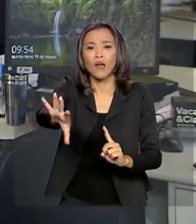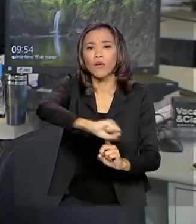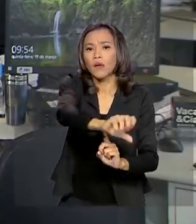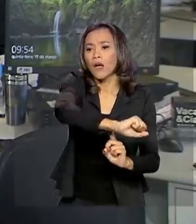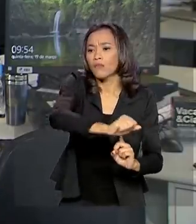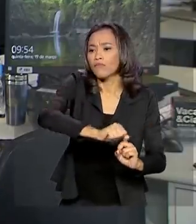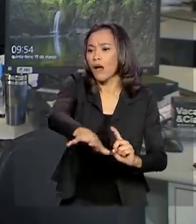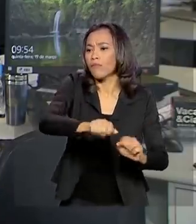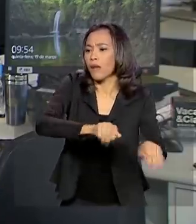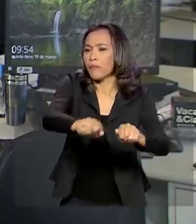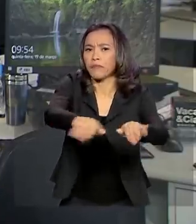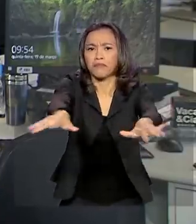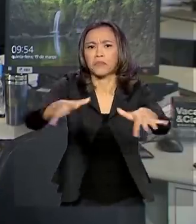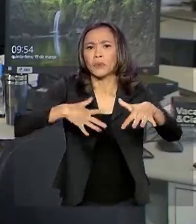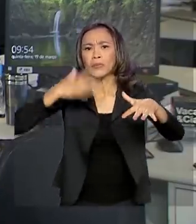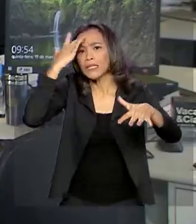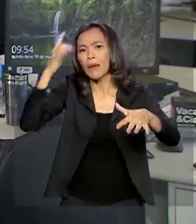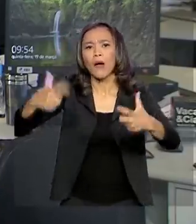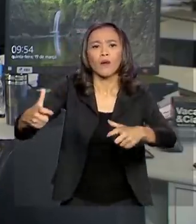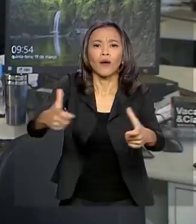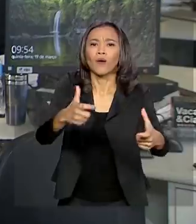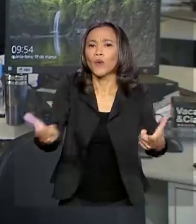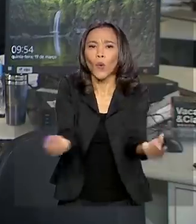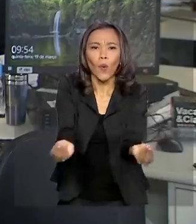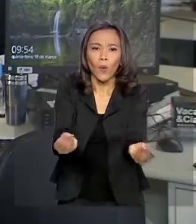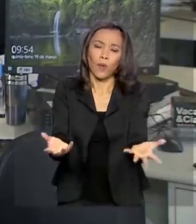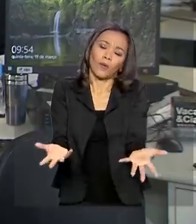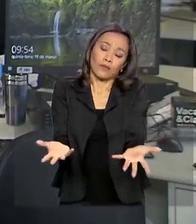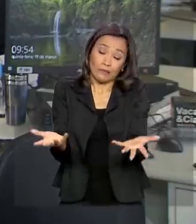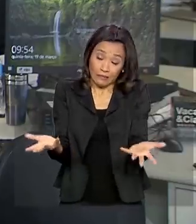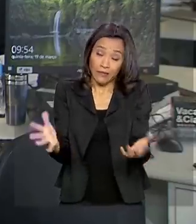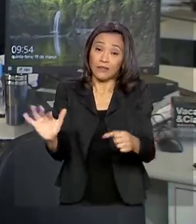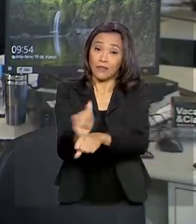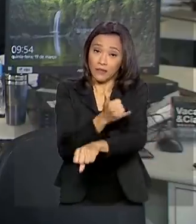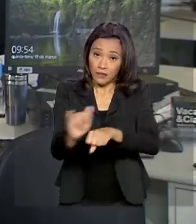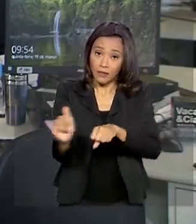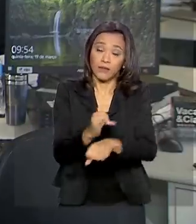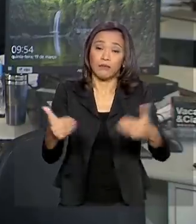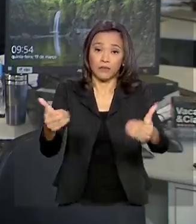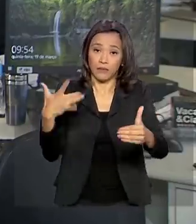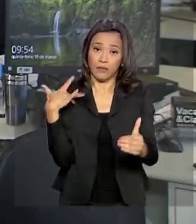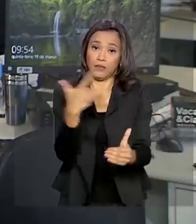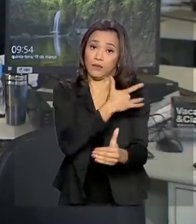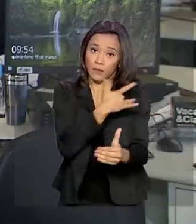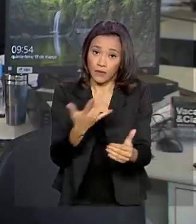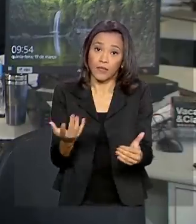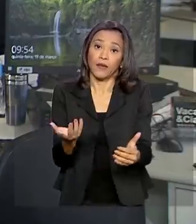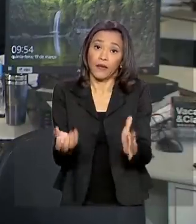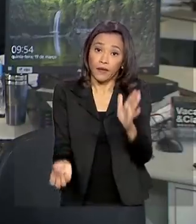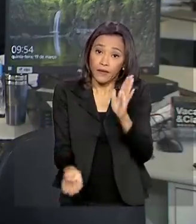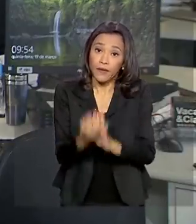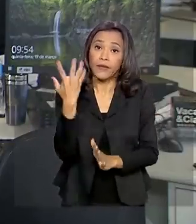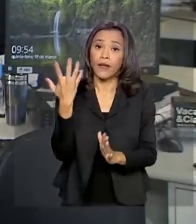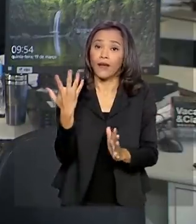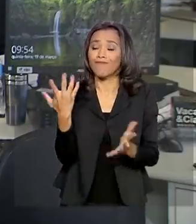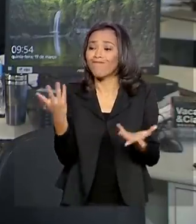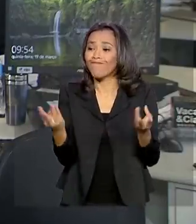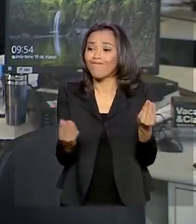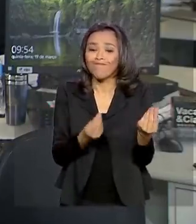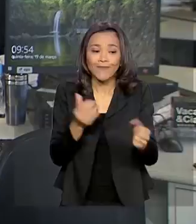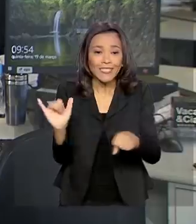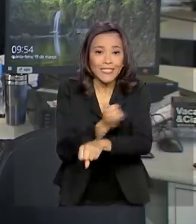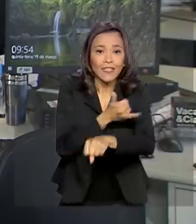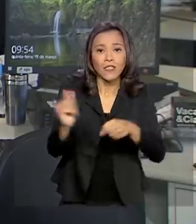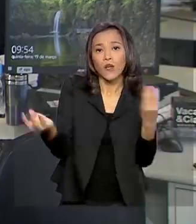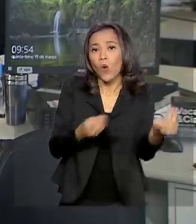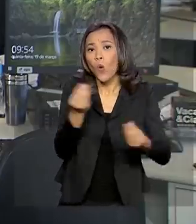contaminação. A estratégia do Ministério da Saúde agora é de criar condições para diminuir os danos que o